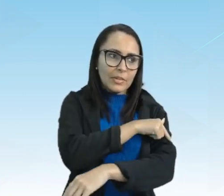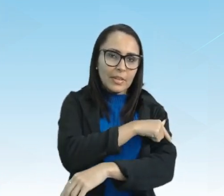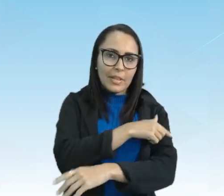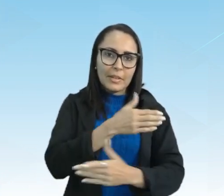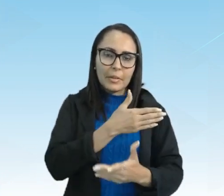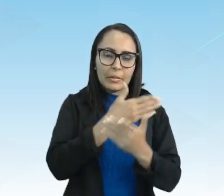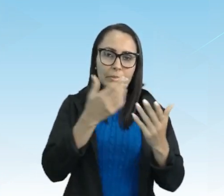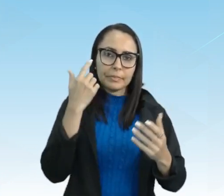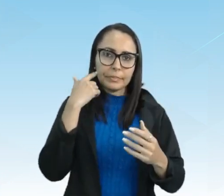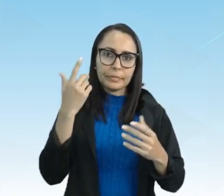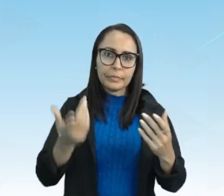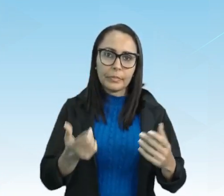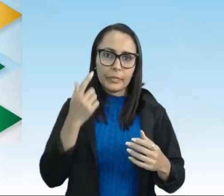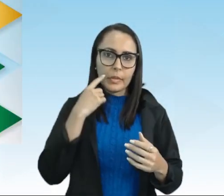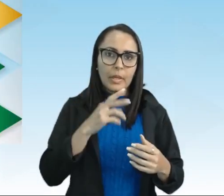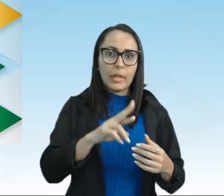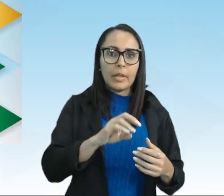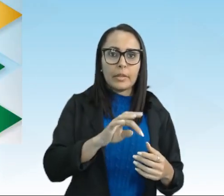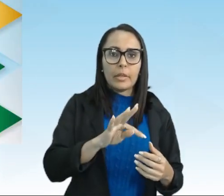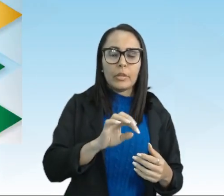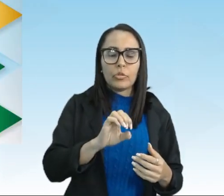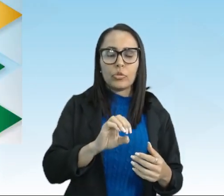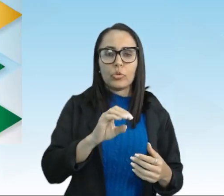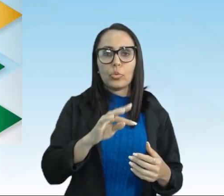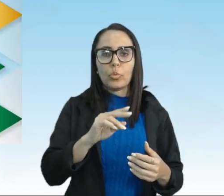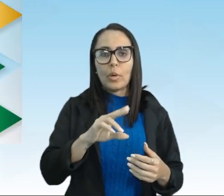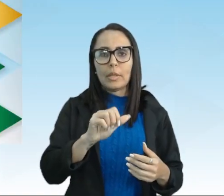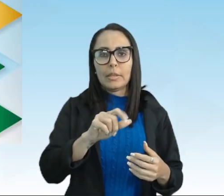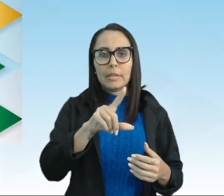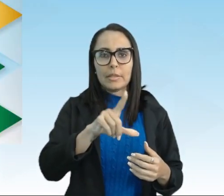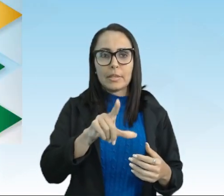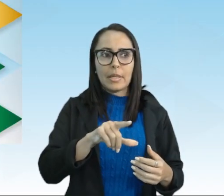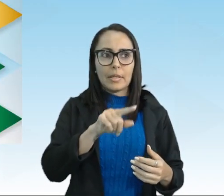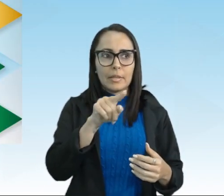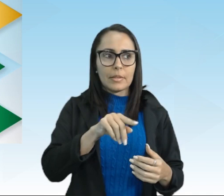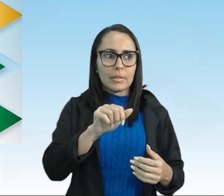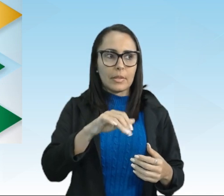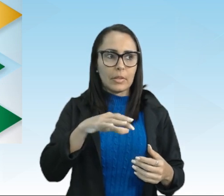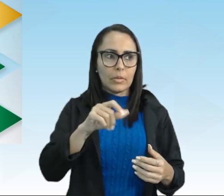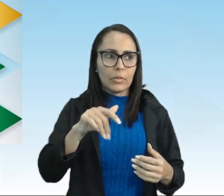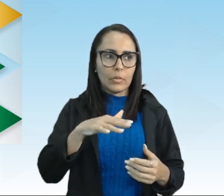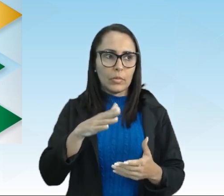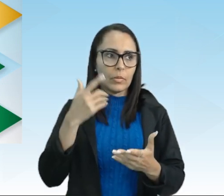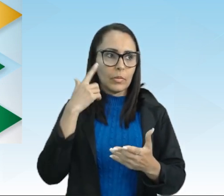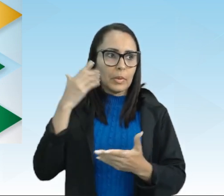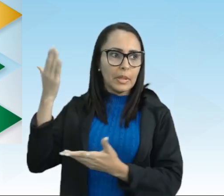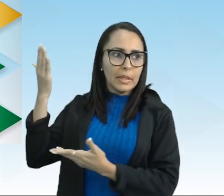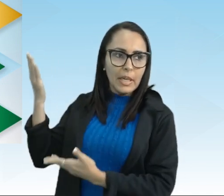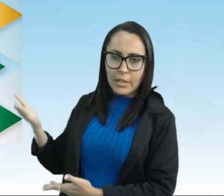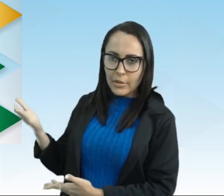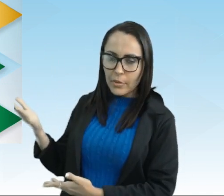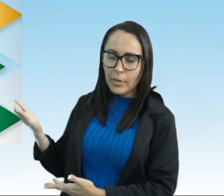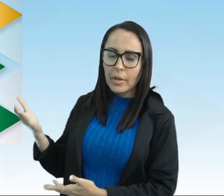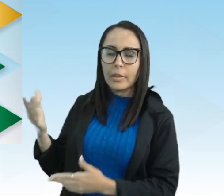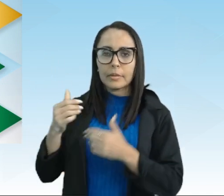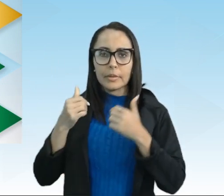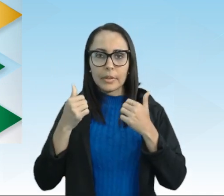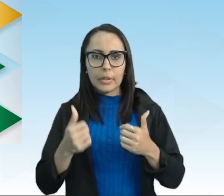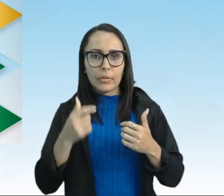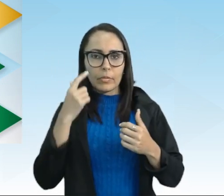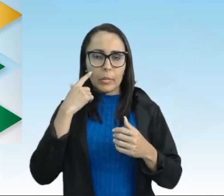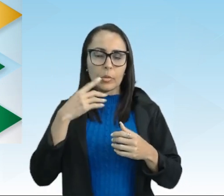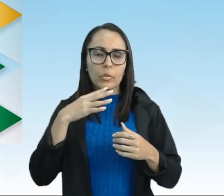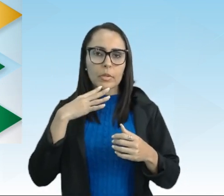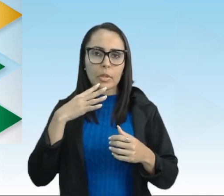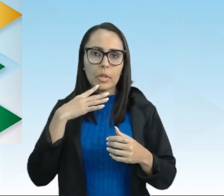o nome do assunto é retextualização do discurso para um outro esquema e é isso aí, vamos